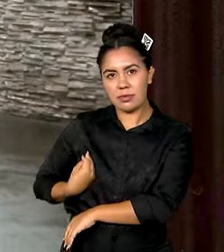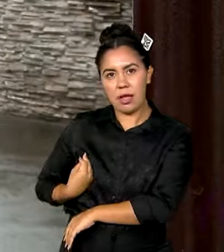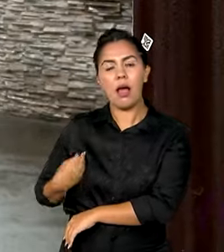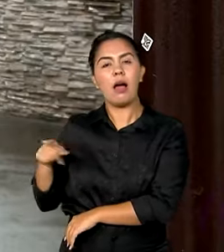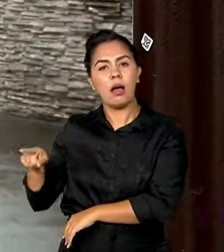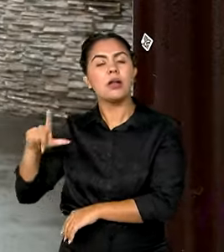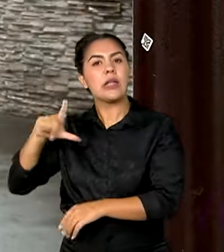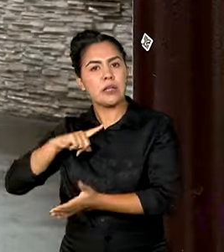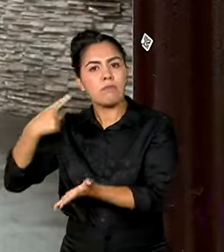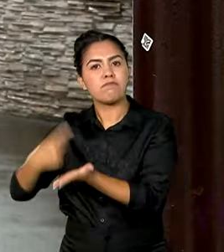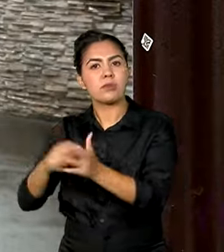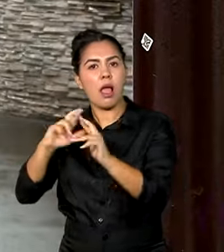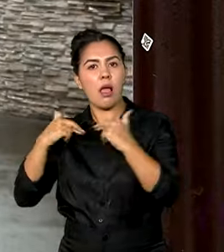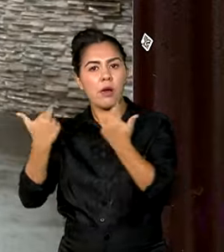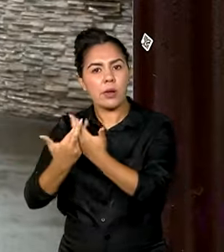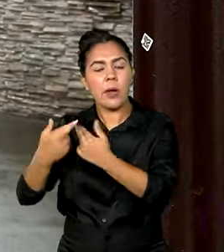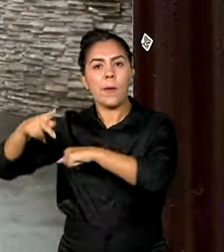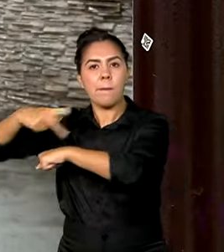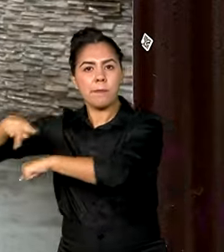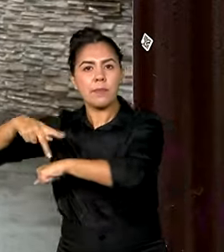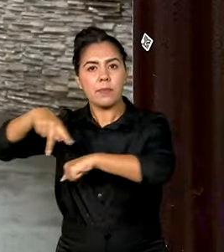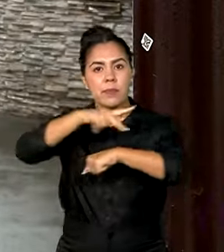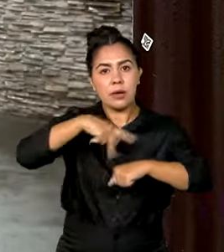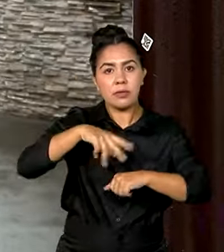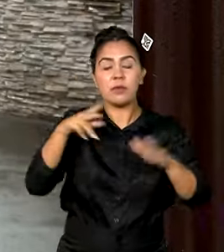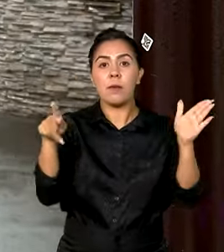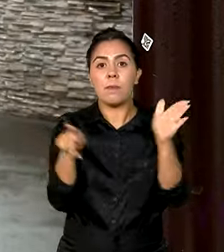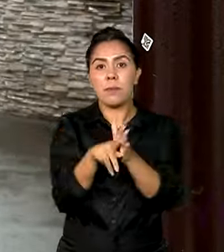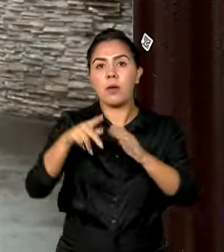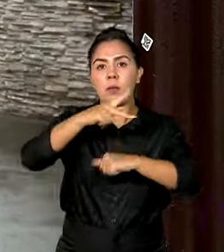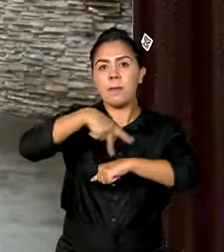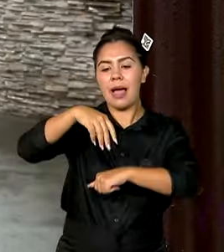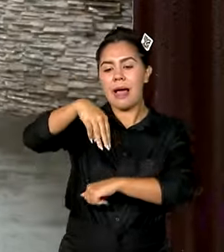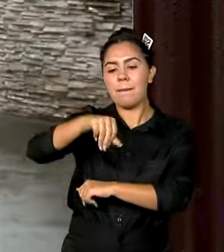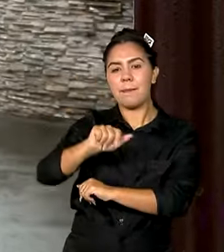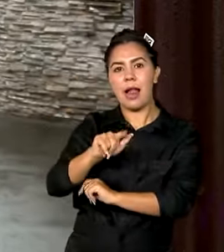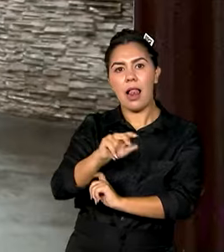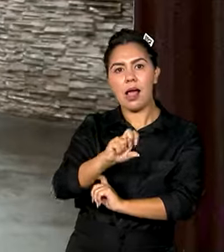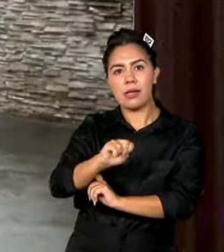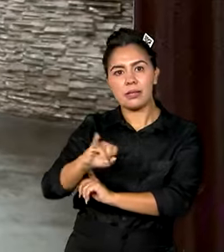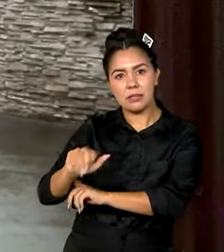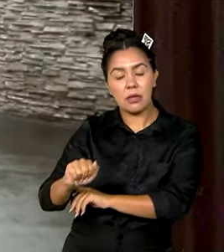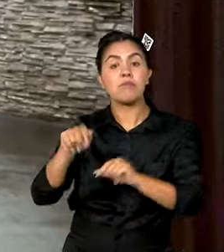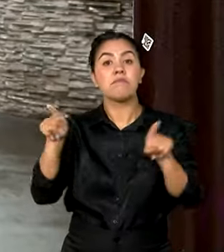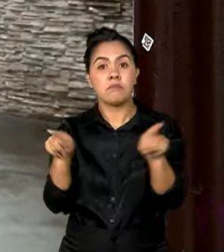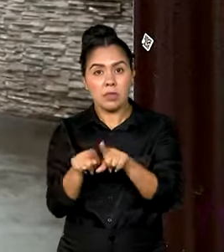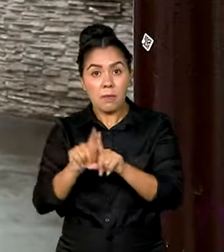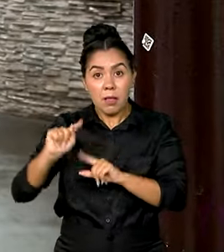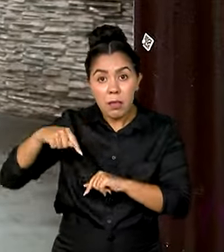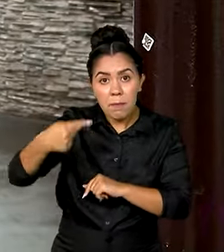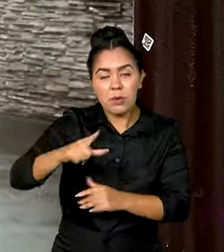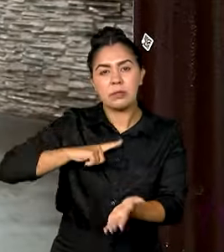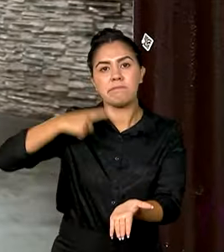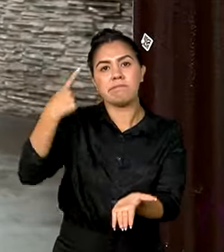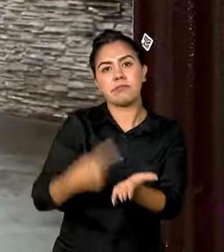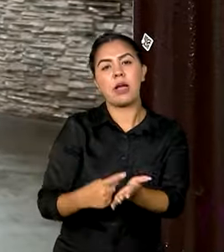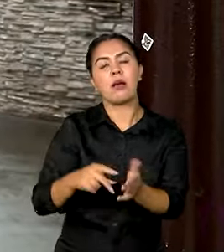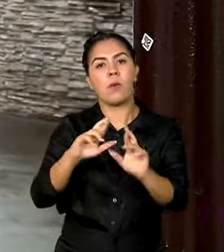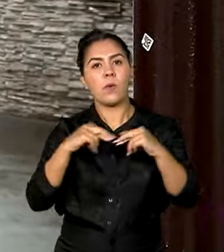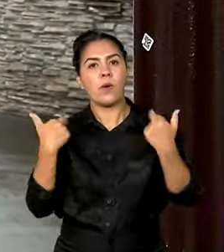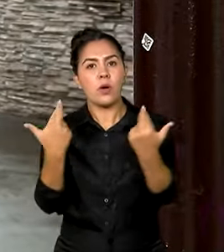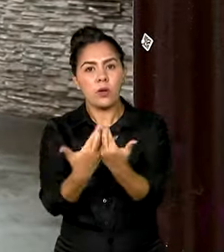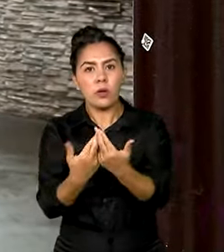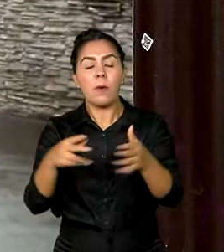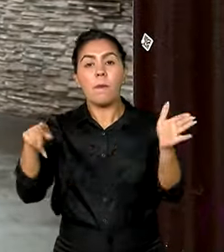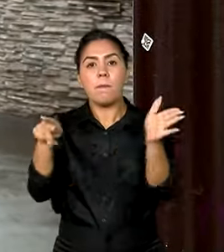tem aí uma reunião bilateral com o ministro da Economia da Malásia e, em seguida, se reúne com o ministro das Relações Exteriores do